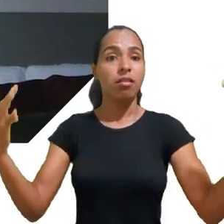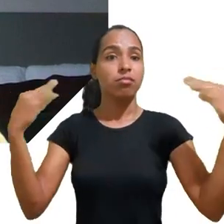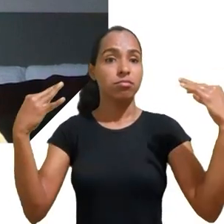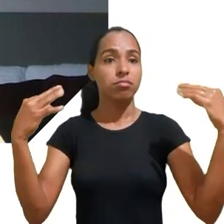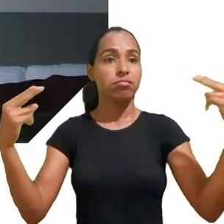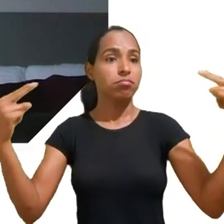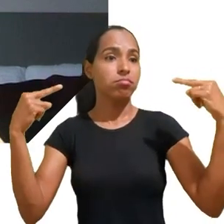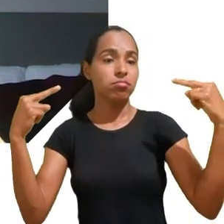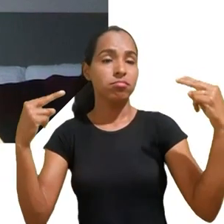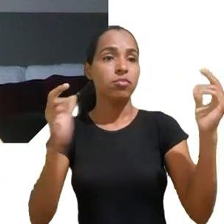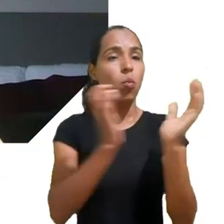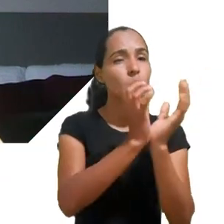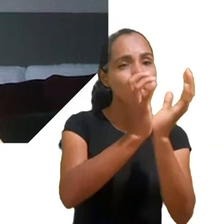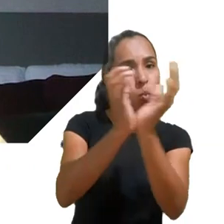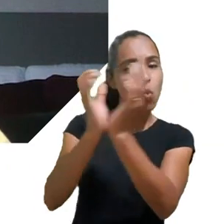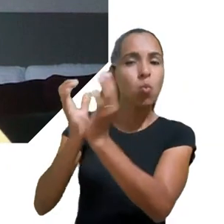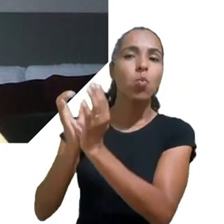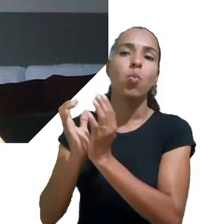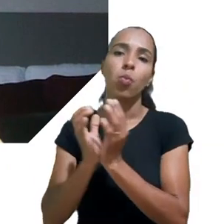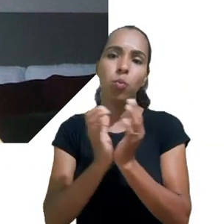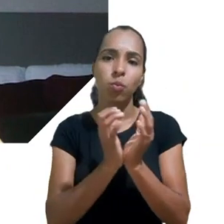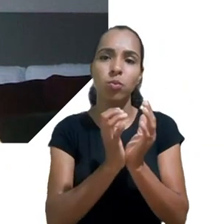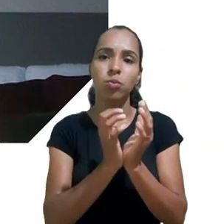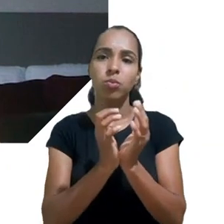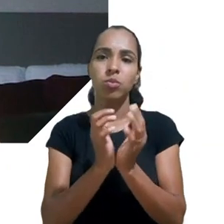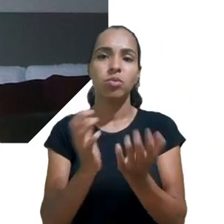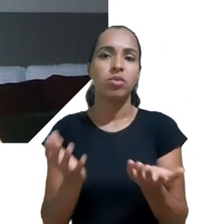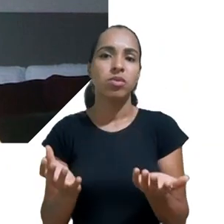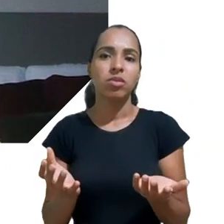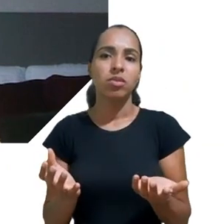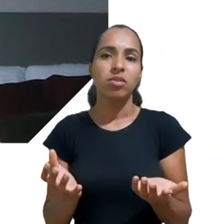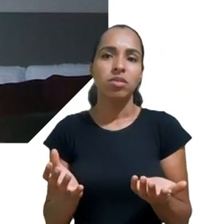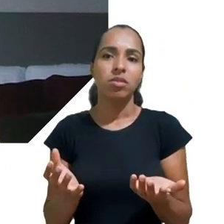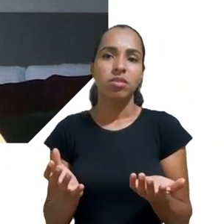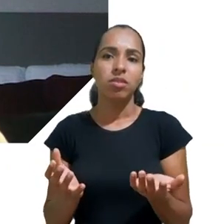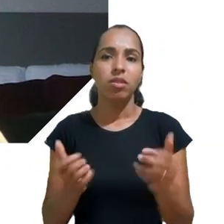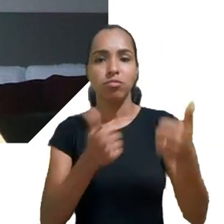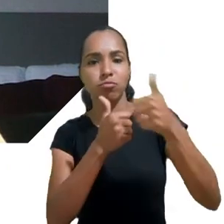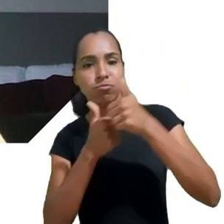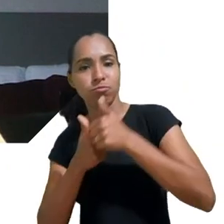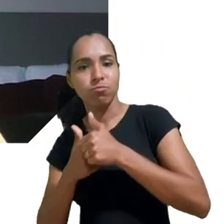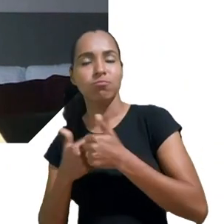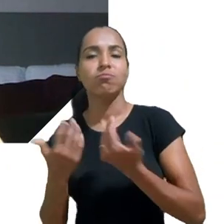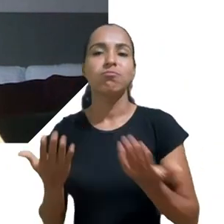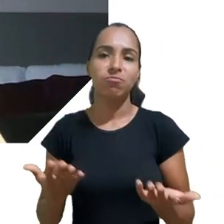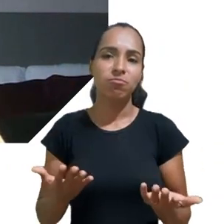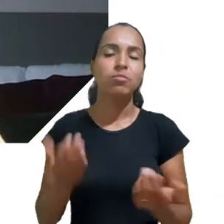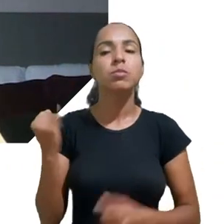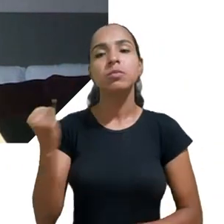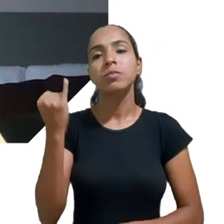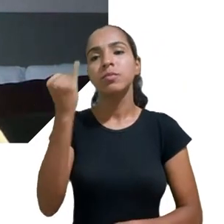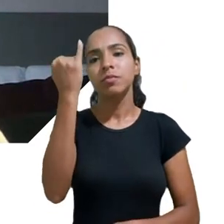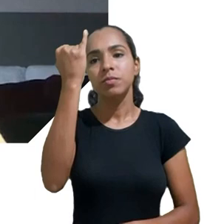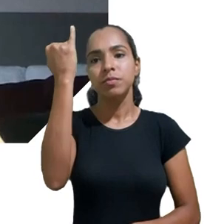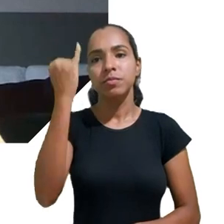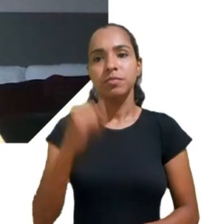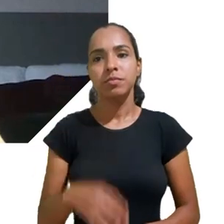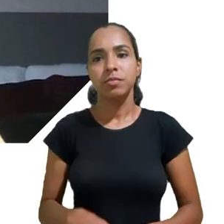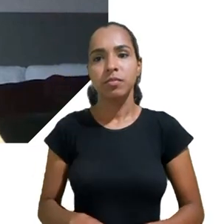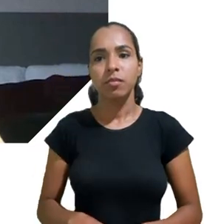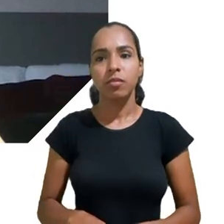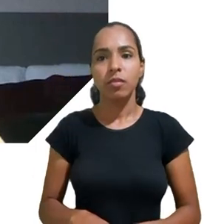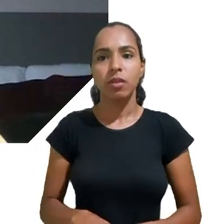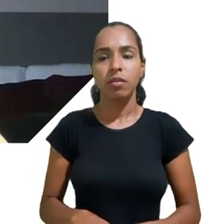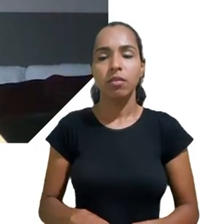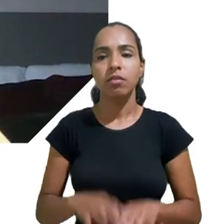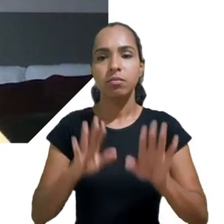buscar visibilidade de segmentos da sociedade é importante. Mas, quando as crianças se lançam nesse caminho,